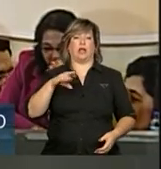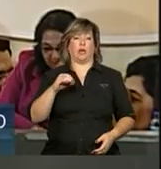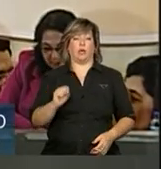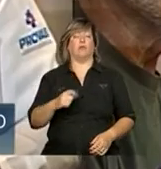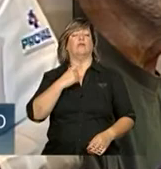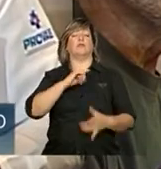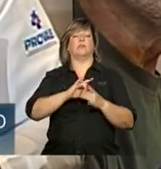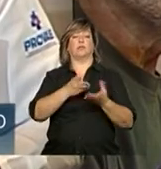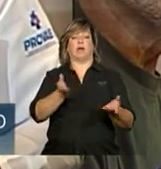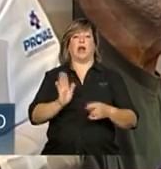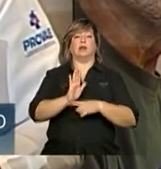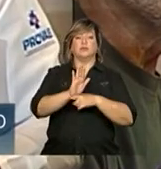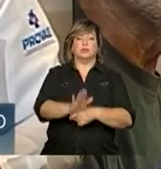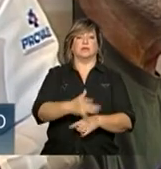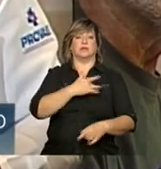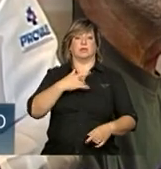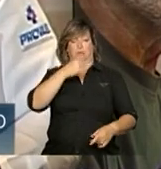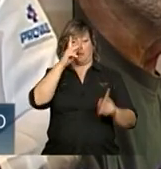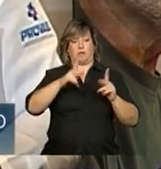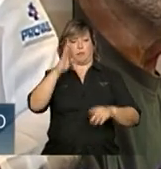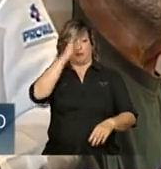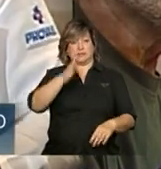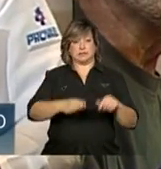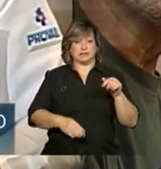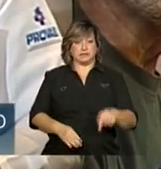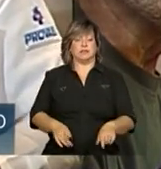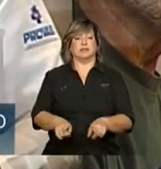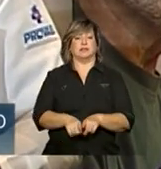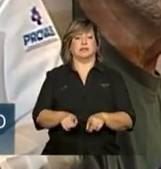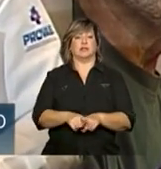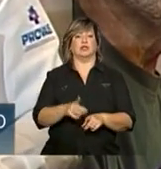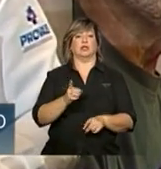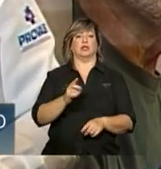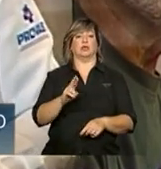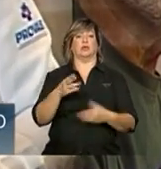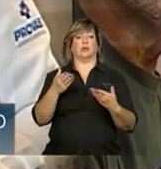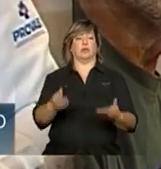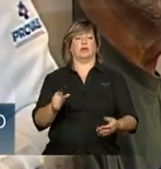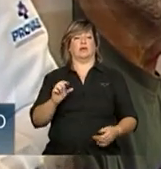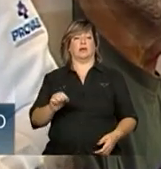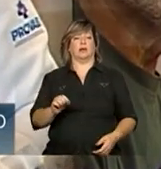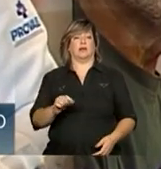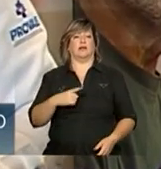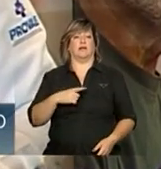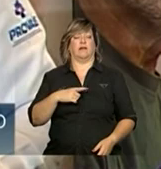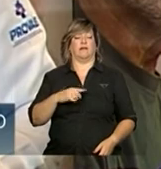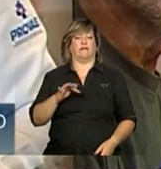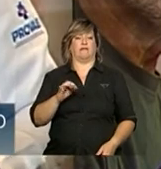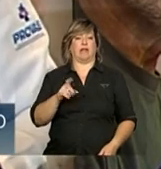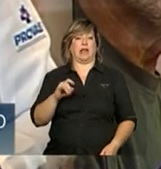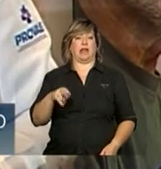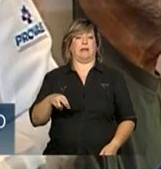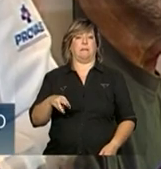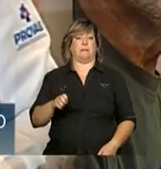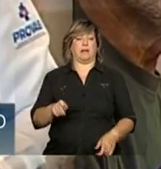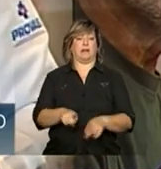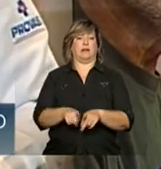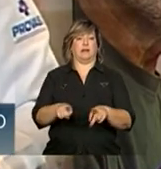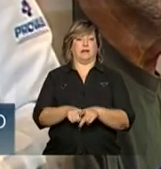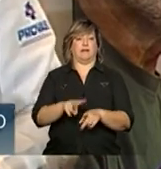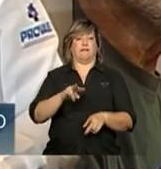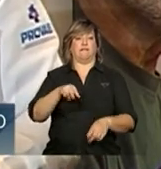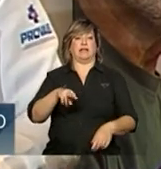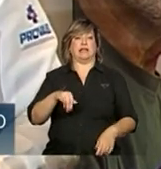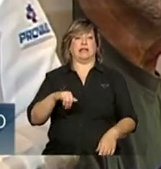disposição de contribuir com a saúde do povo brasileiro, e os doutores Vinícius e Felipe, que são da equipe do Ministério da Educação e do Ministério da Saúde,